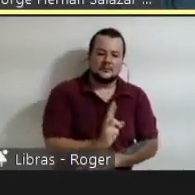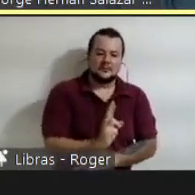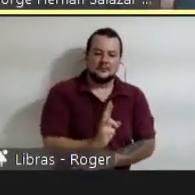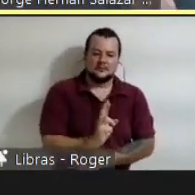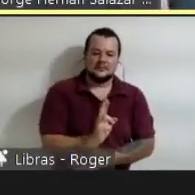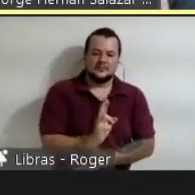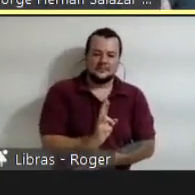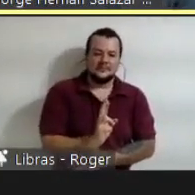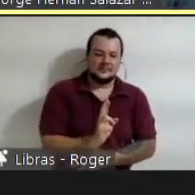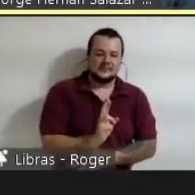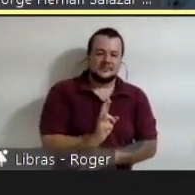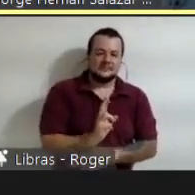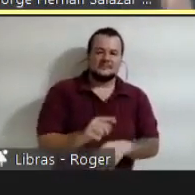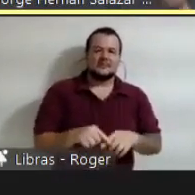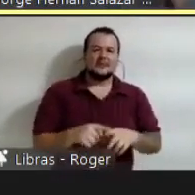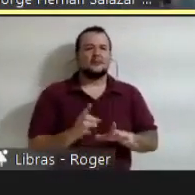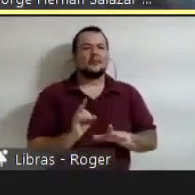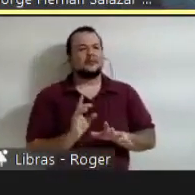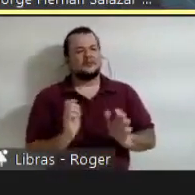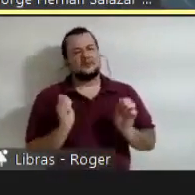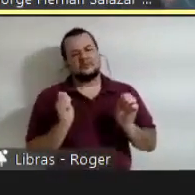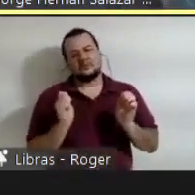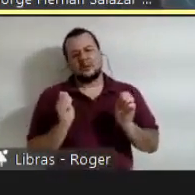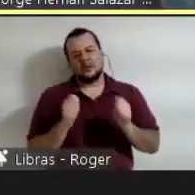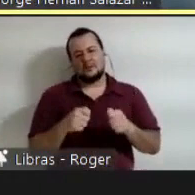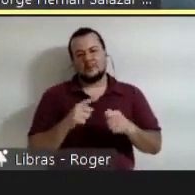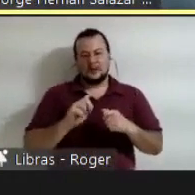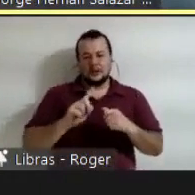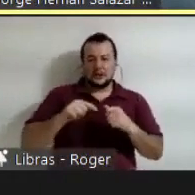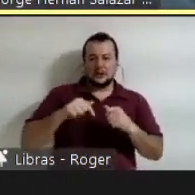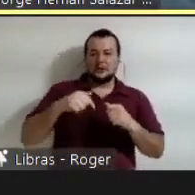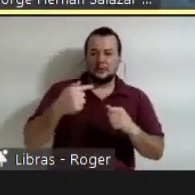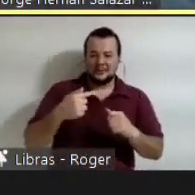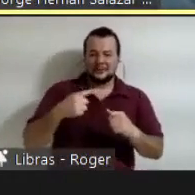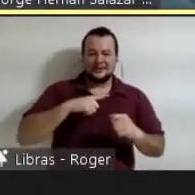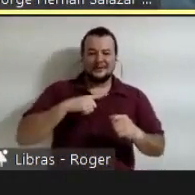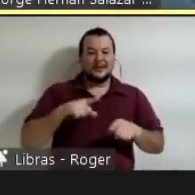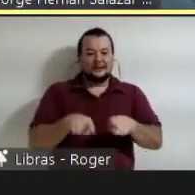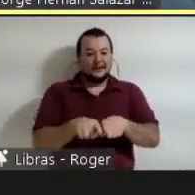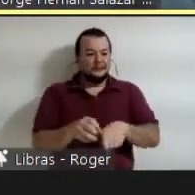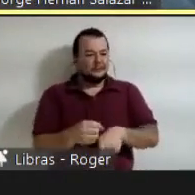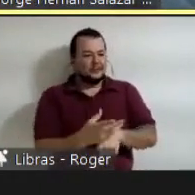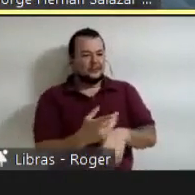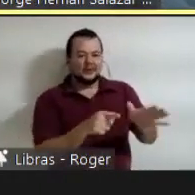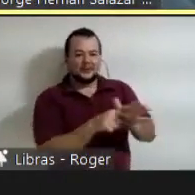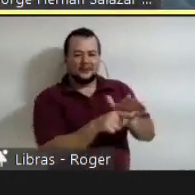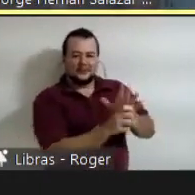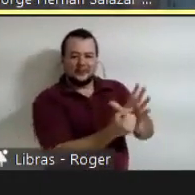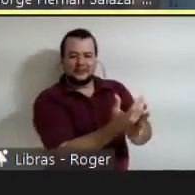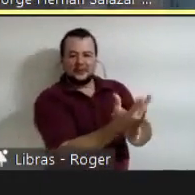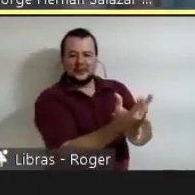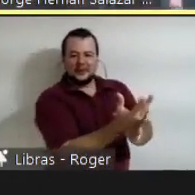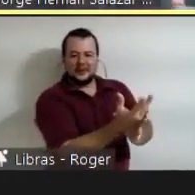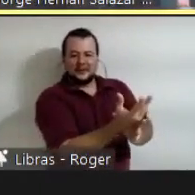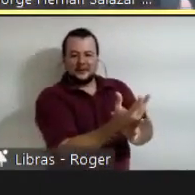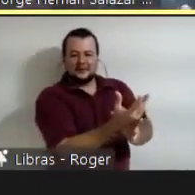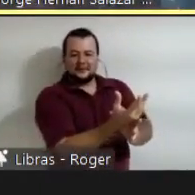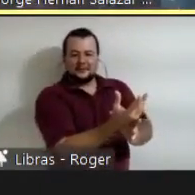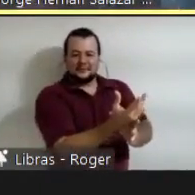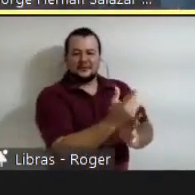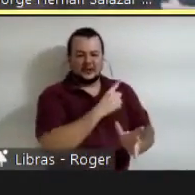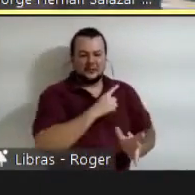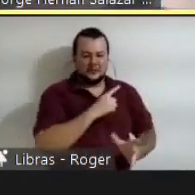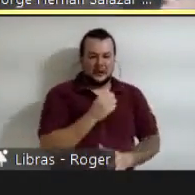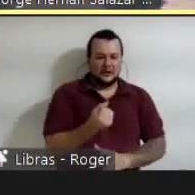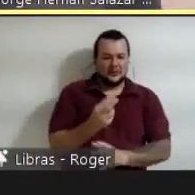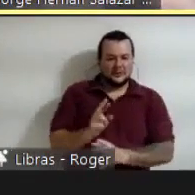depois de que uma nova pergunta tenha sido formulada. Esse processo de identificar